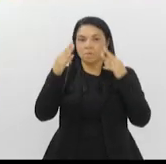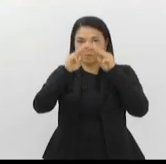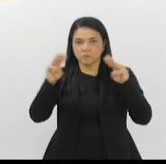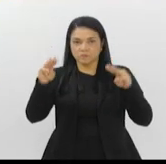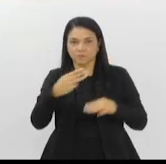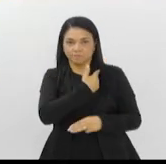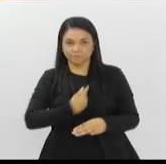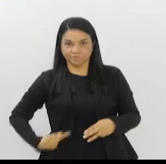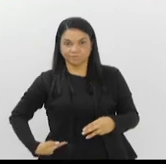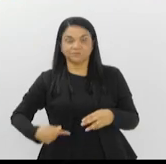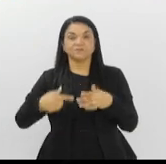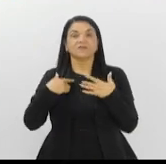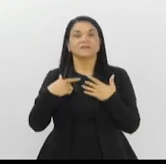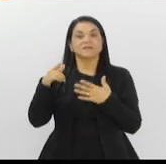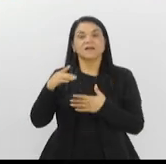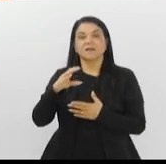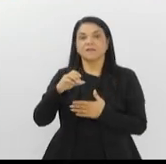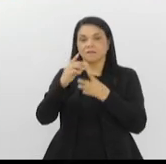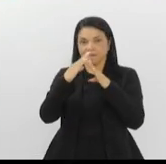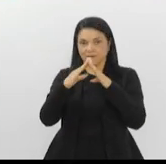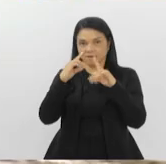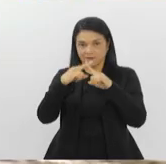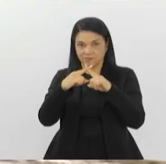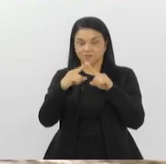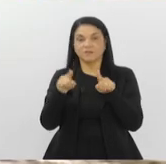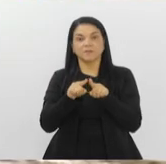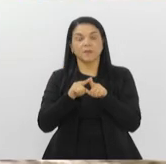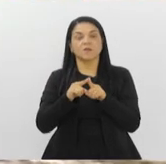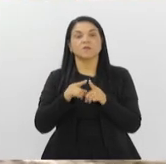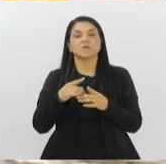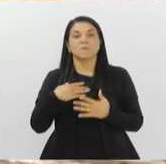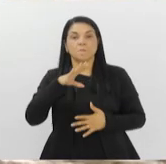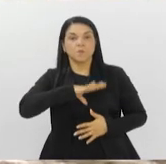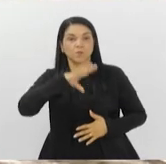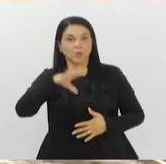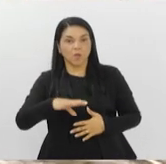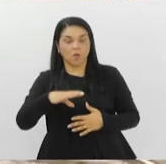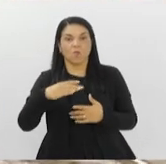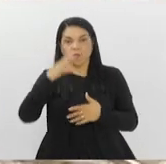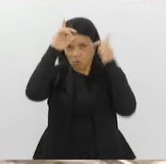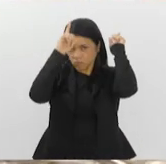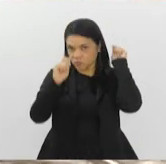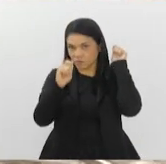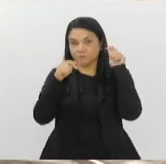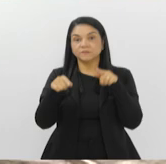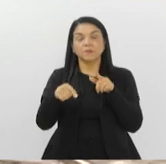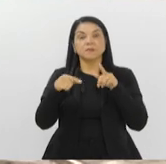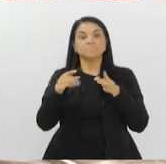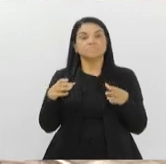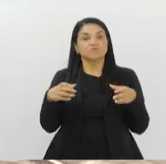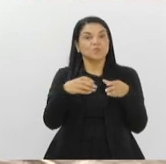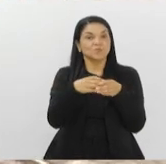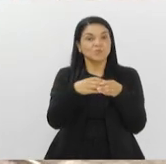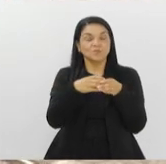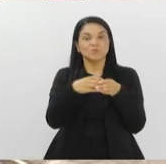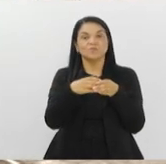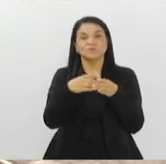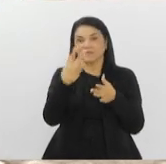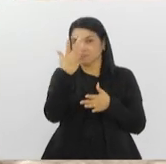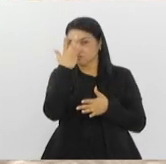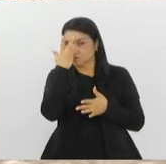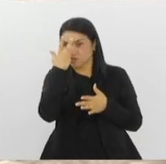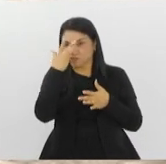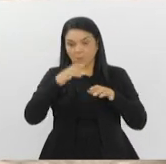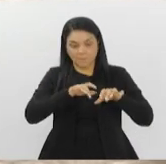Igreja da Candelária e no Consulado Geral de Portugal. Um dos grandes destaques deste ano é o grupo indiano HAL Trio, formado por